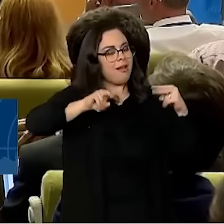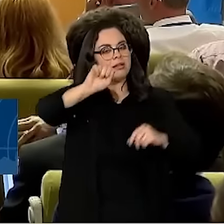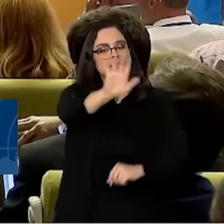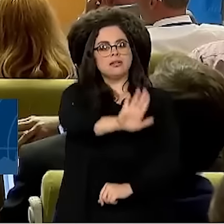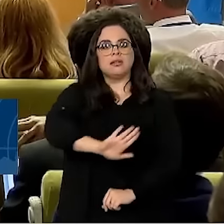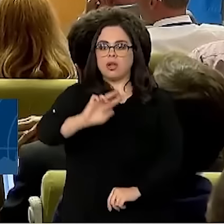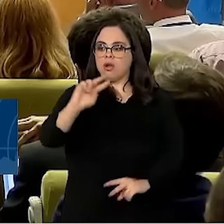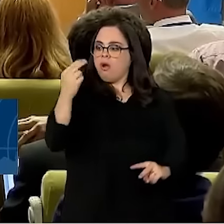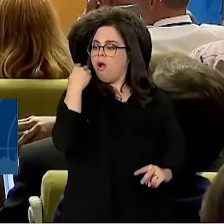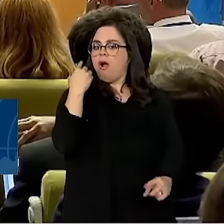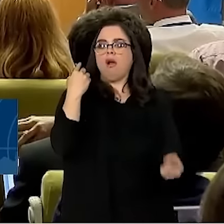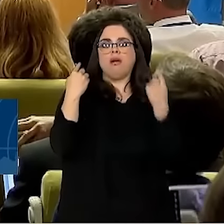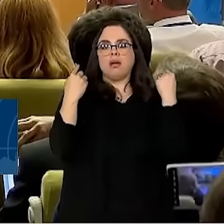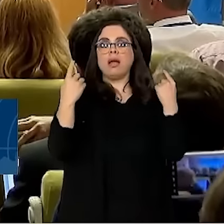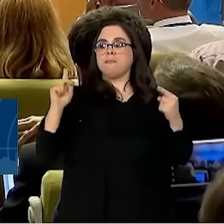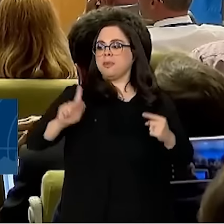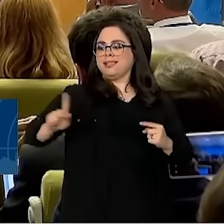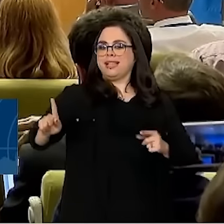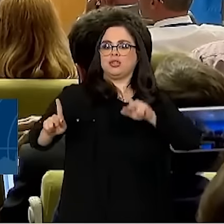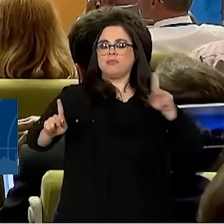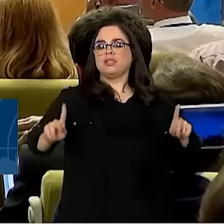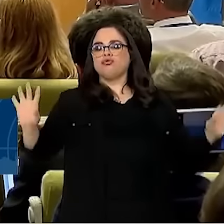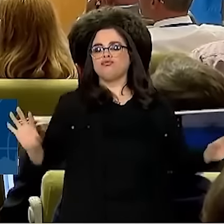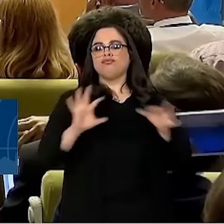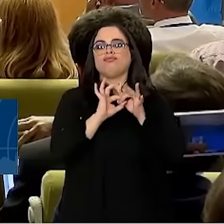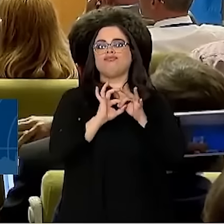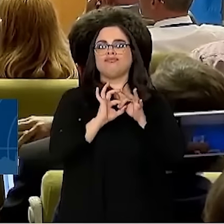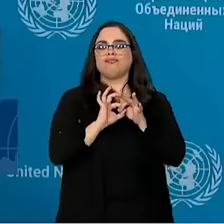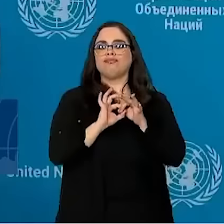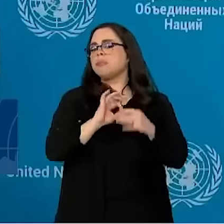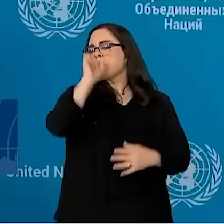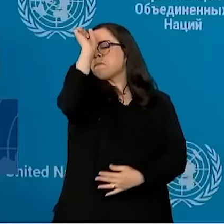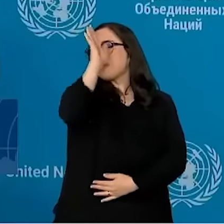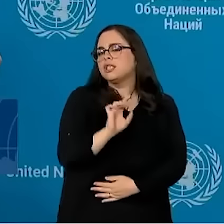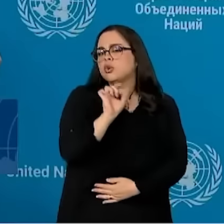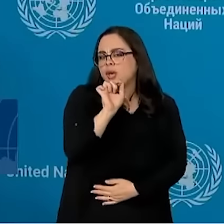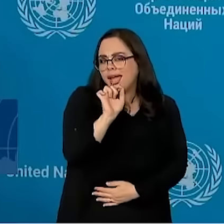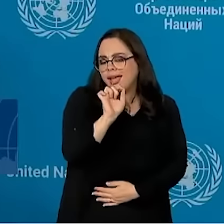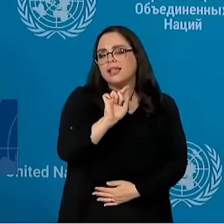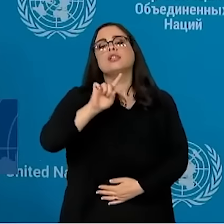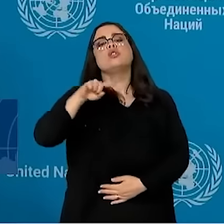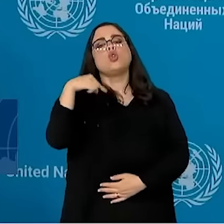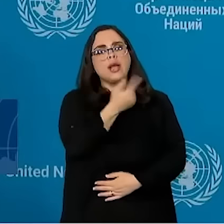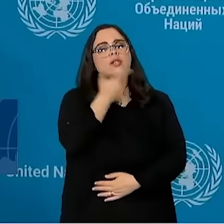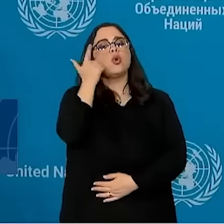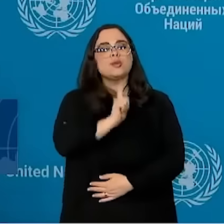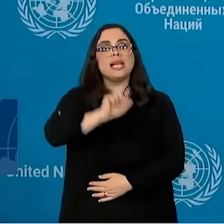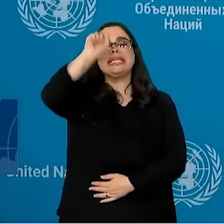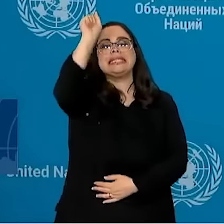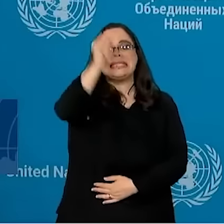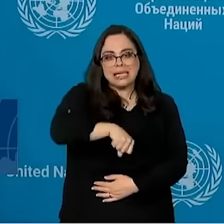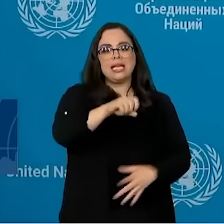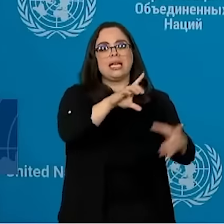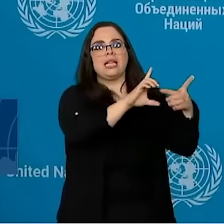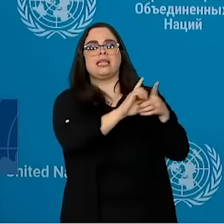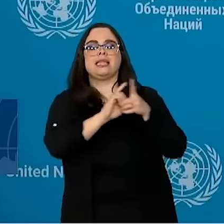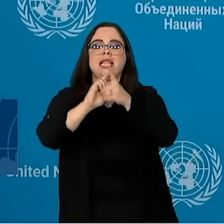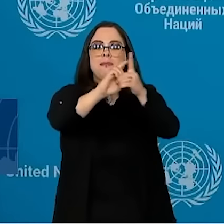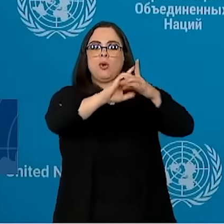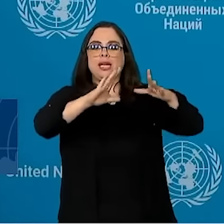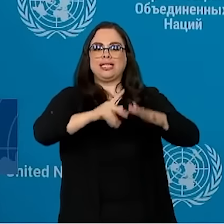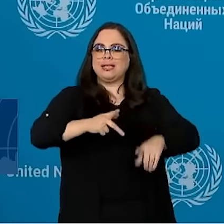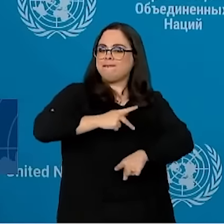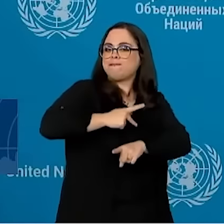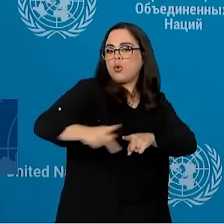possa passar para o mundo e para o Brasil, de que, no Brasil, a gente consegue exercer a democracia na